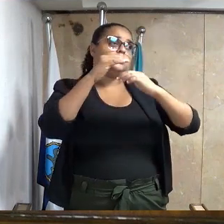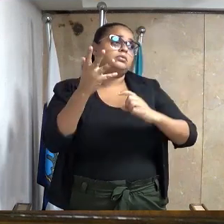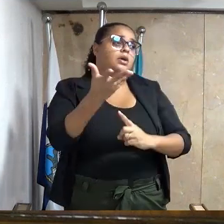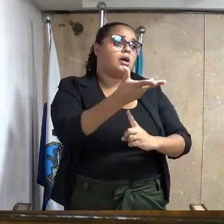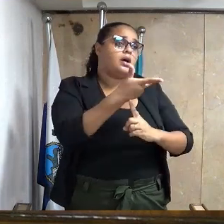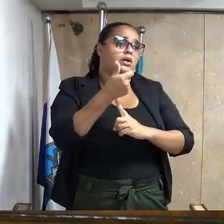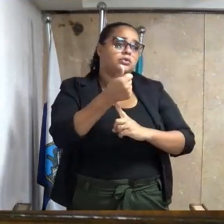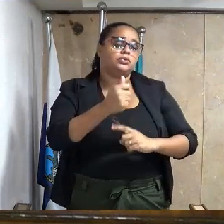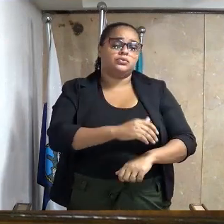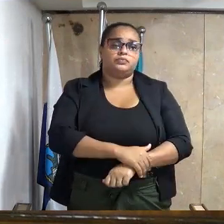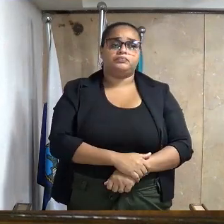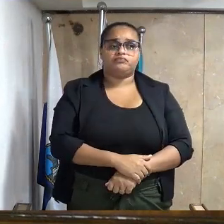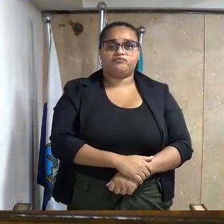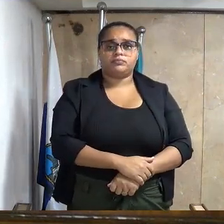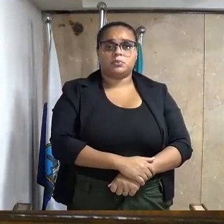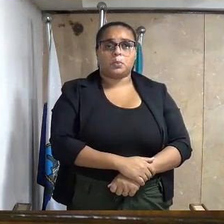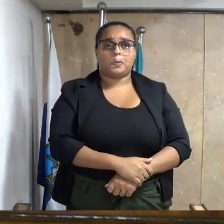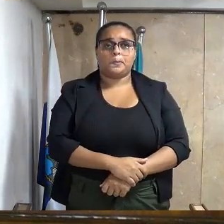arte.